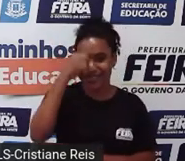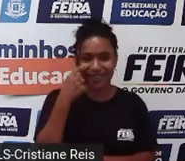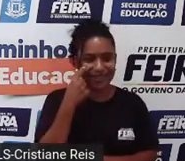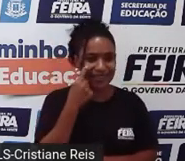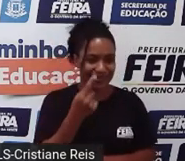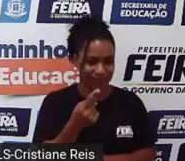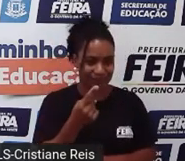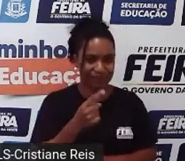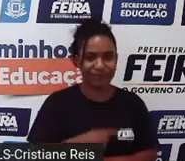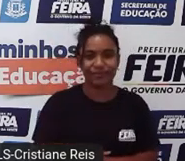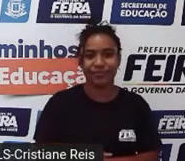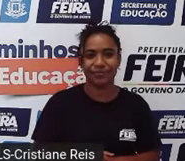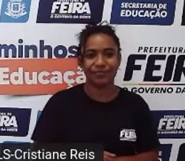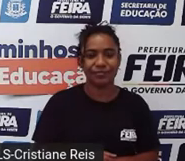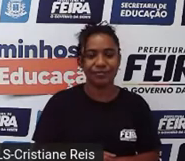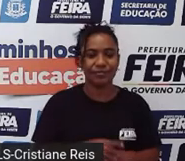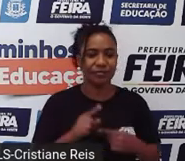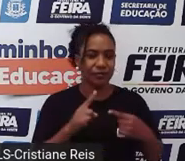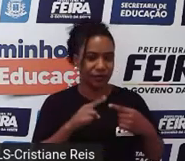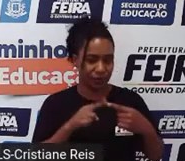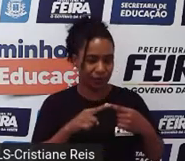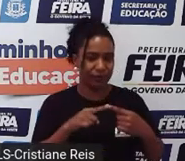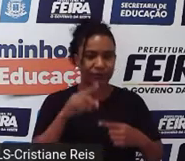Observem a palavrinha time.